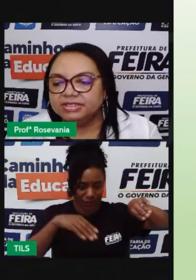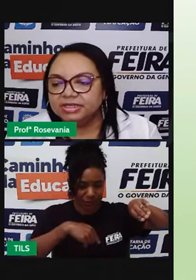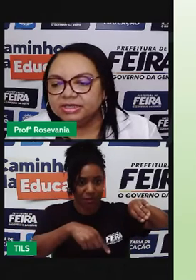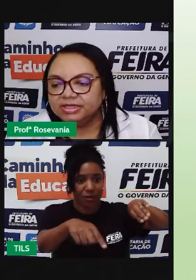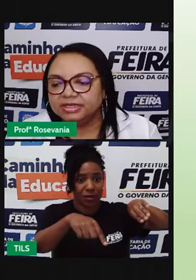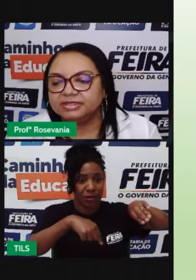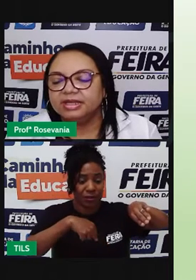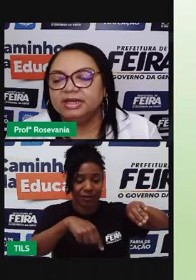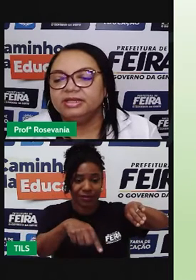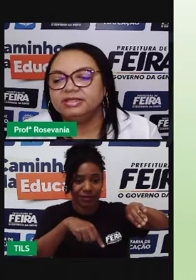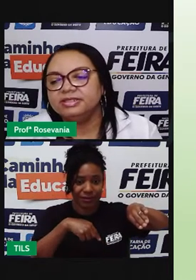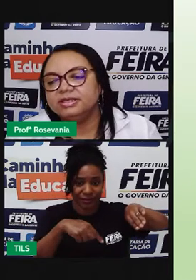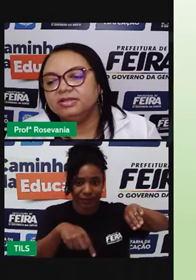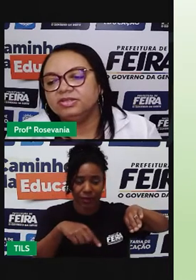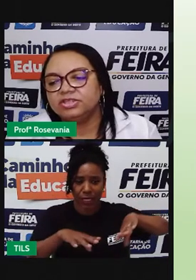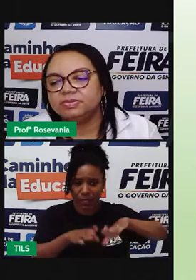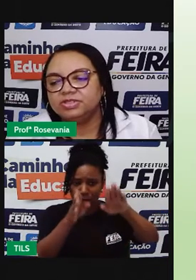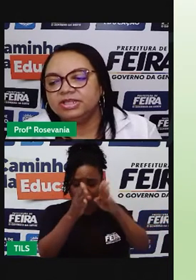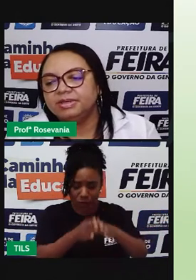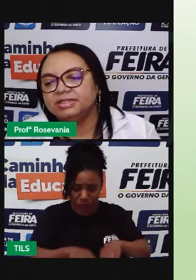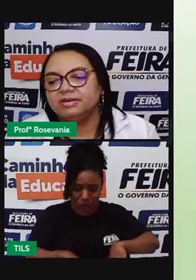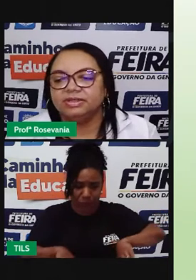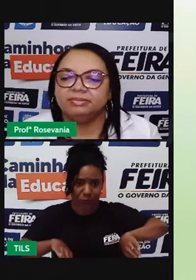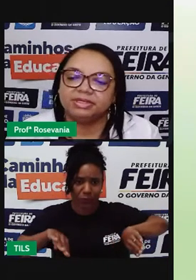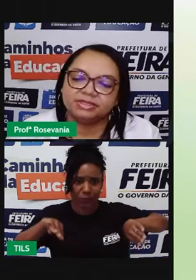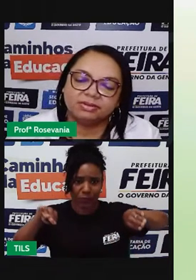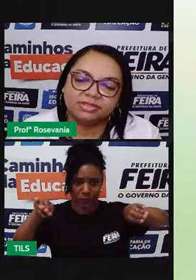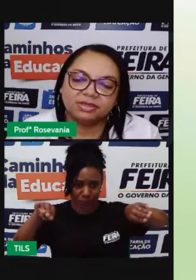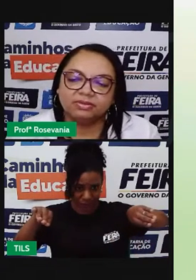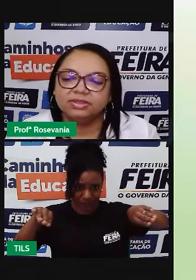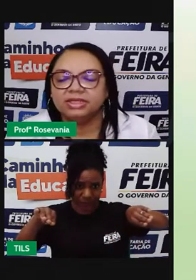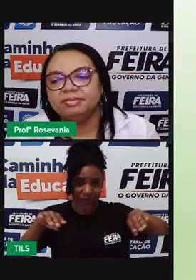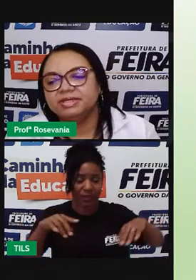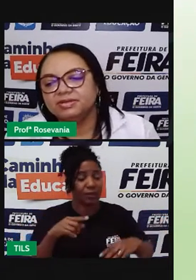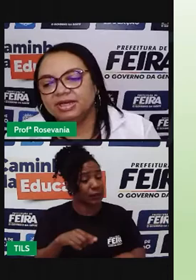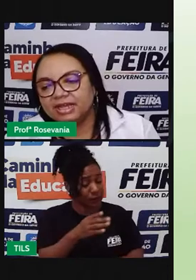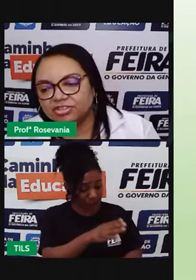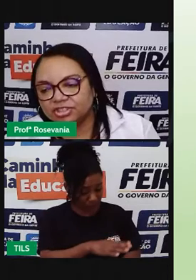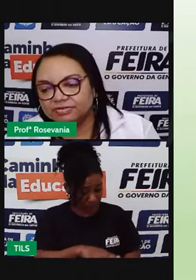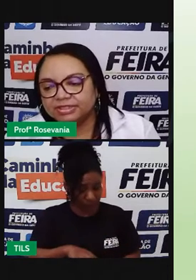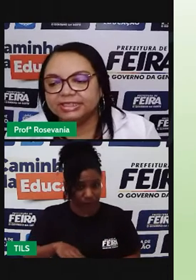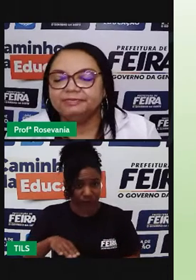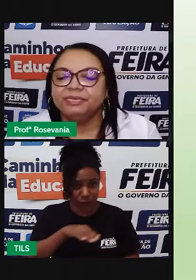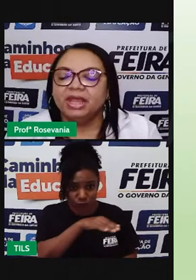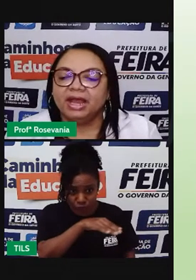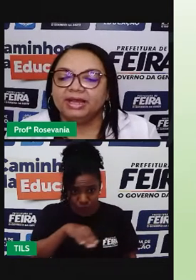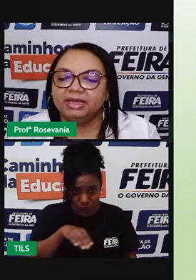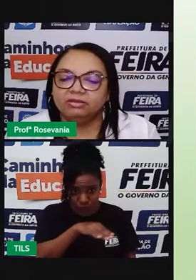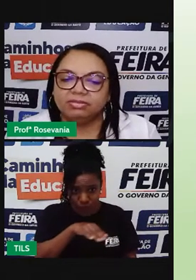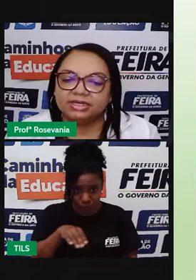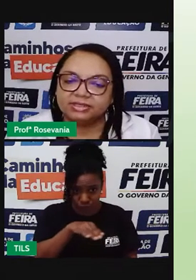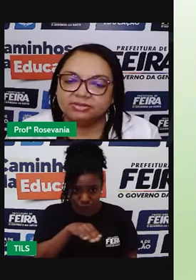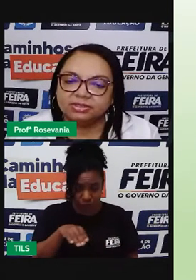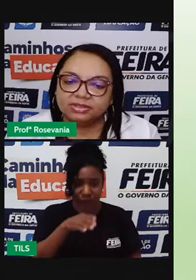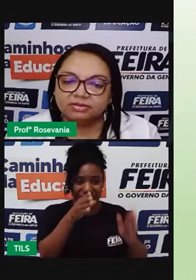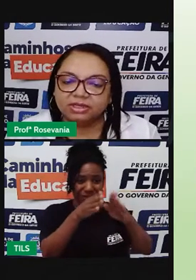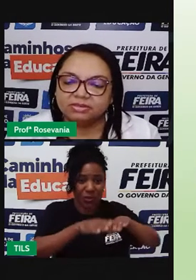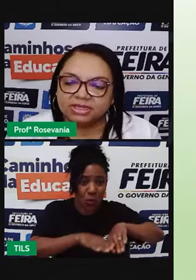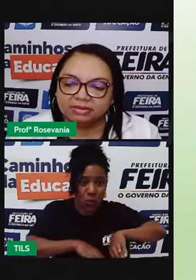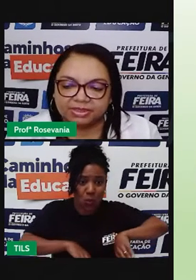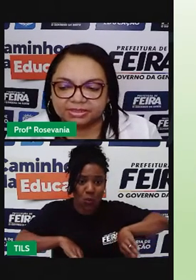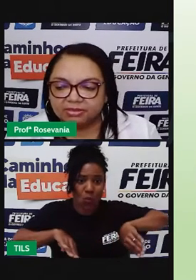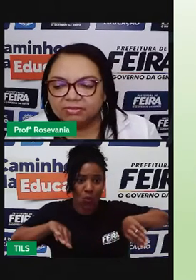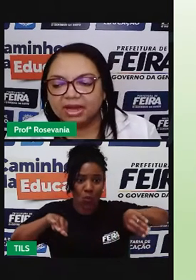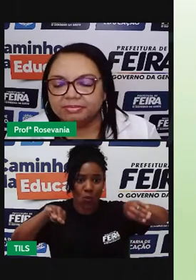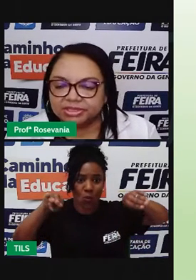vizinhas, né. E existem dois tipos de depressão, a depressão absoluta e a depressão relativa, né. Aqui no Brasil, nós não